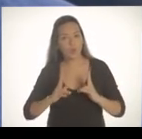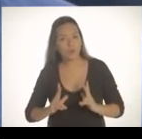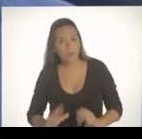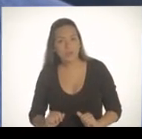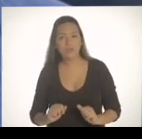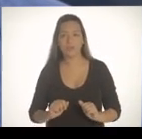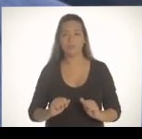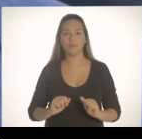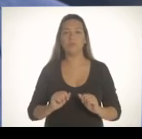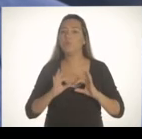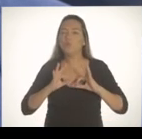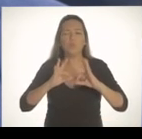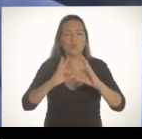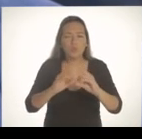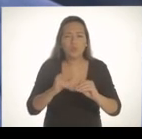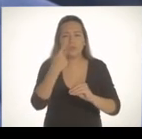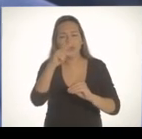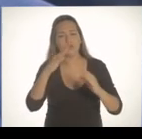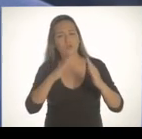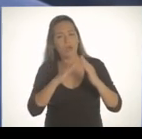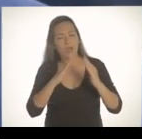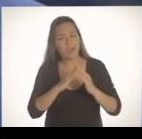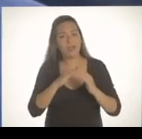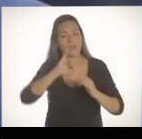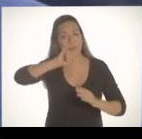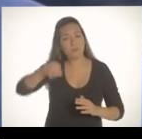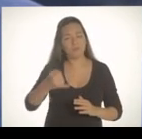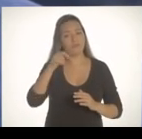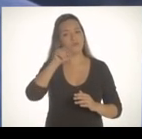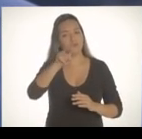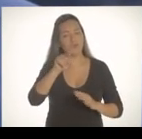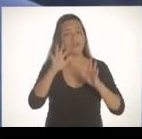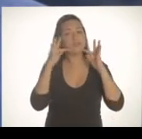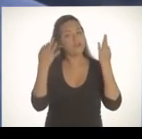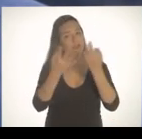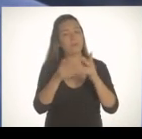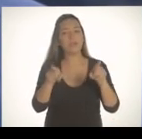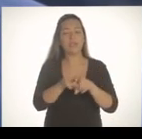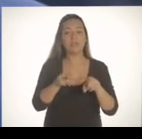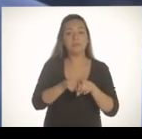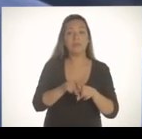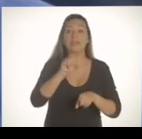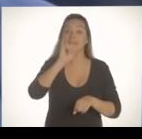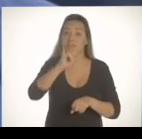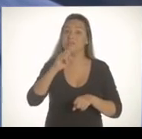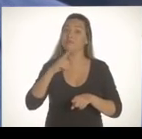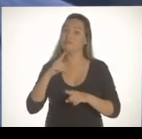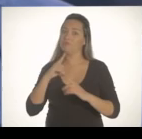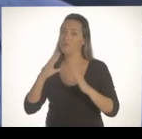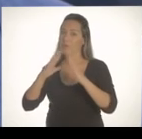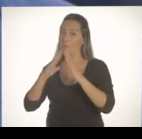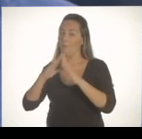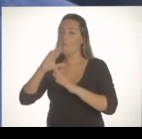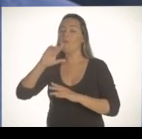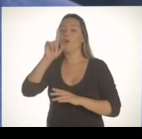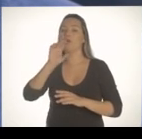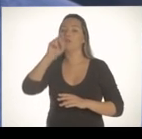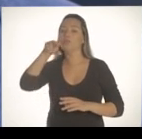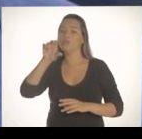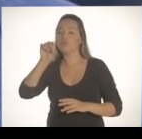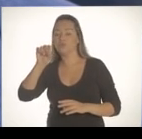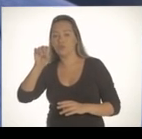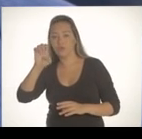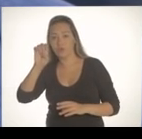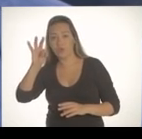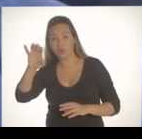com esgoto. Na sua casa, com oportunidade para você e para a sua família. Se você é morador da Zona Oeste, a prefeitura praticamente